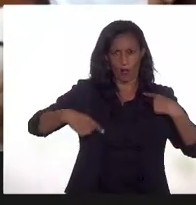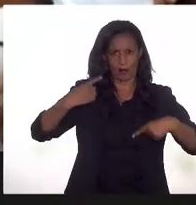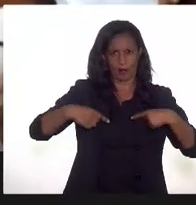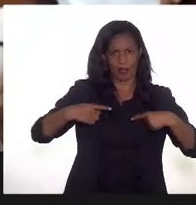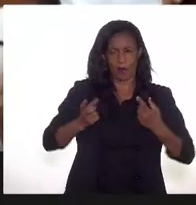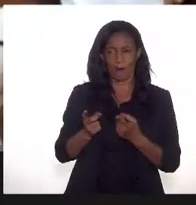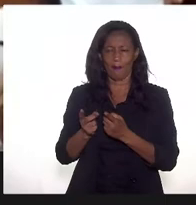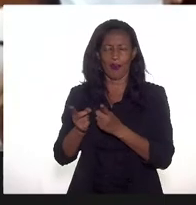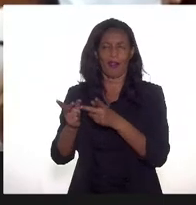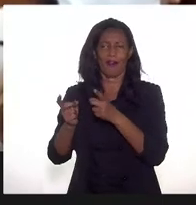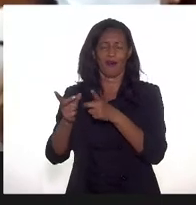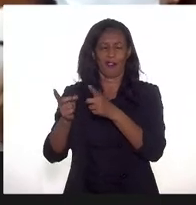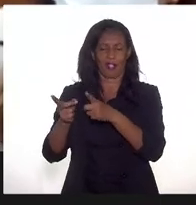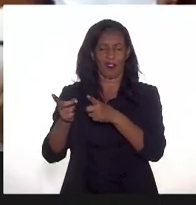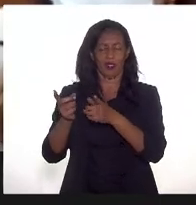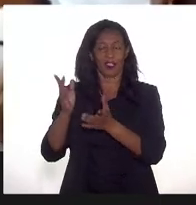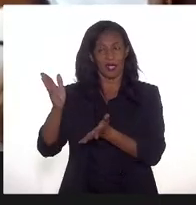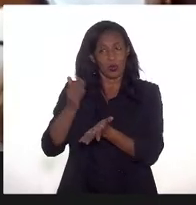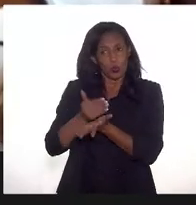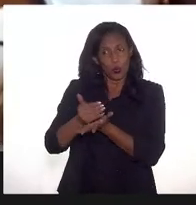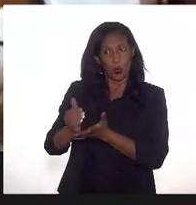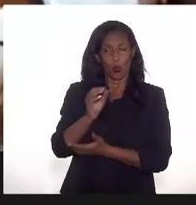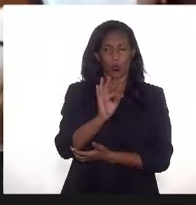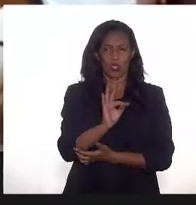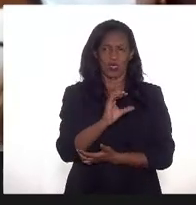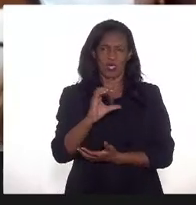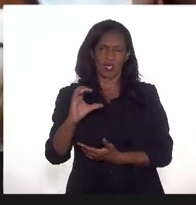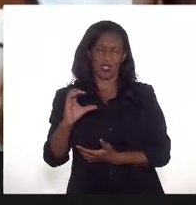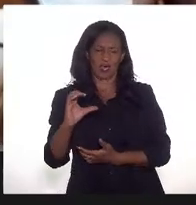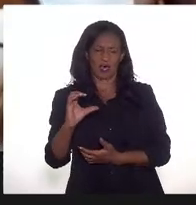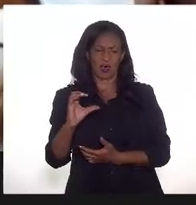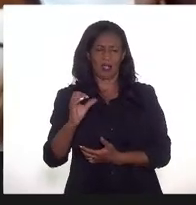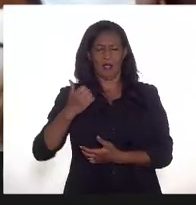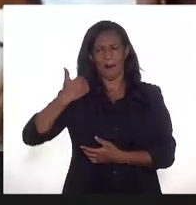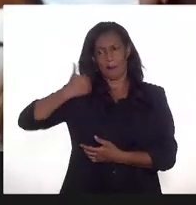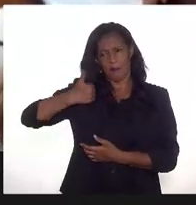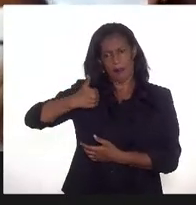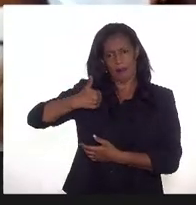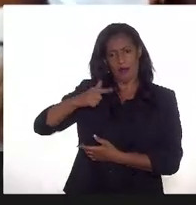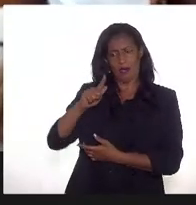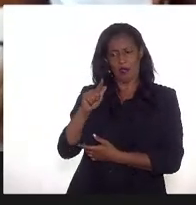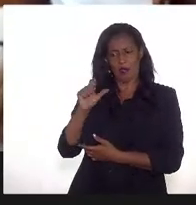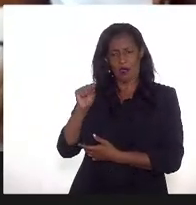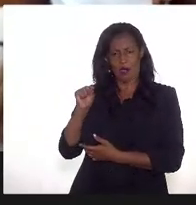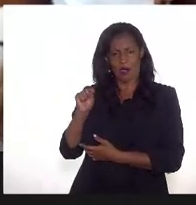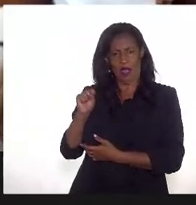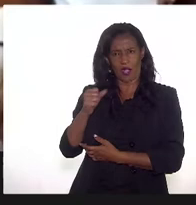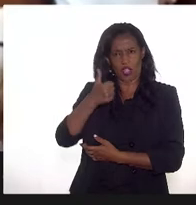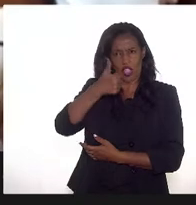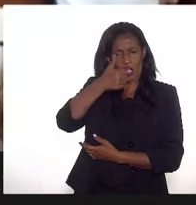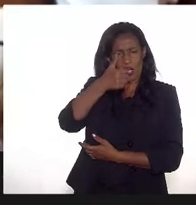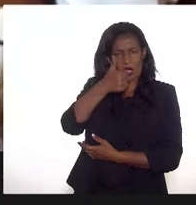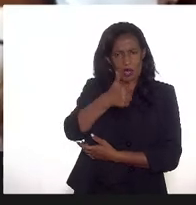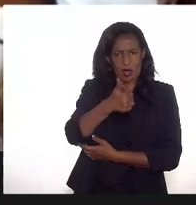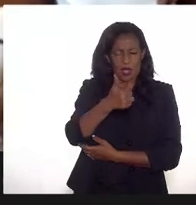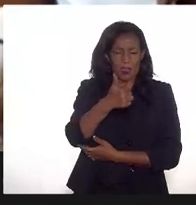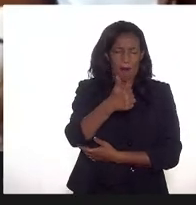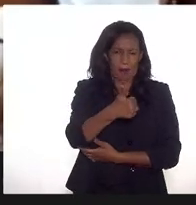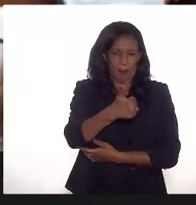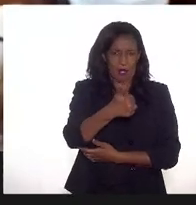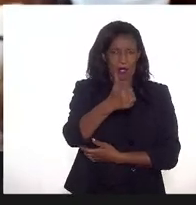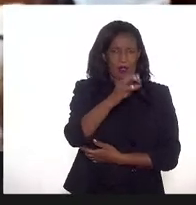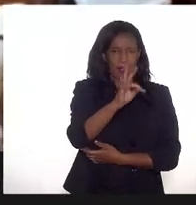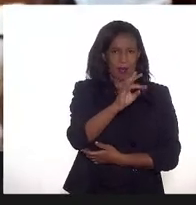Então, isso se iniciou lá com o TCC, a primeira liberação de gás que ocorreu foi no TCC, onde há